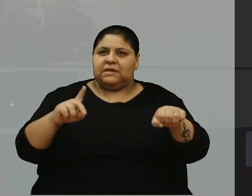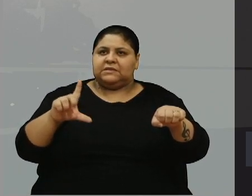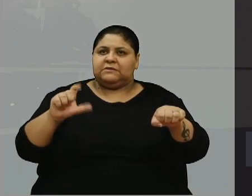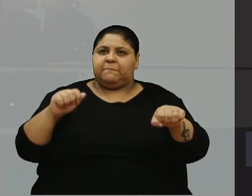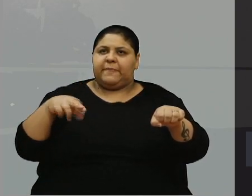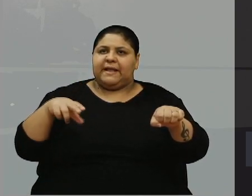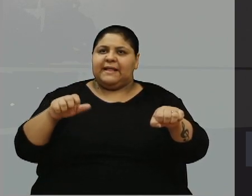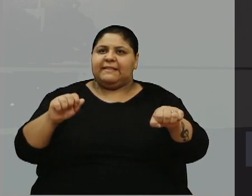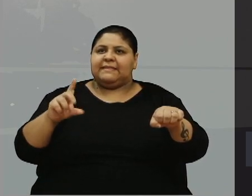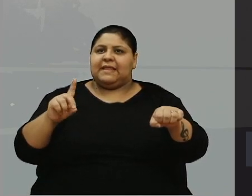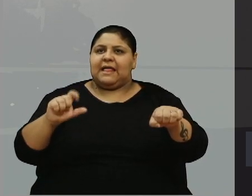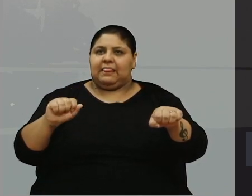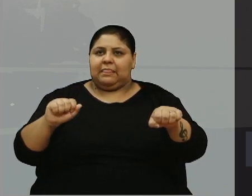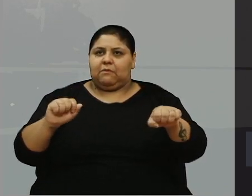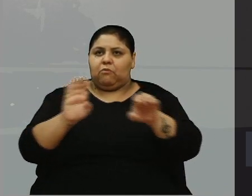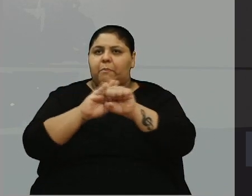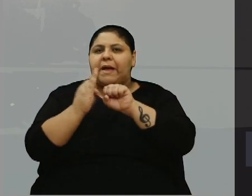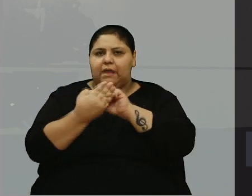E olhem ali. só.